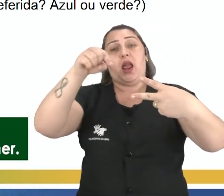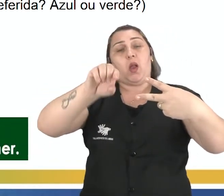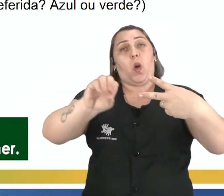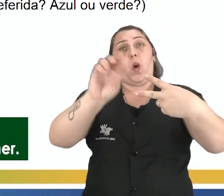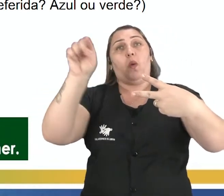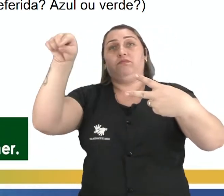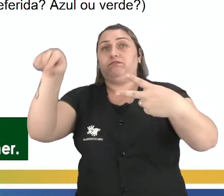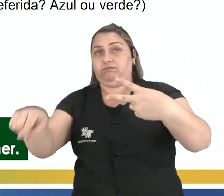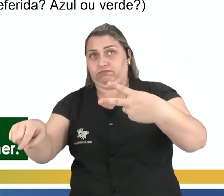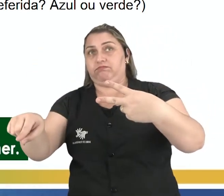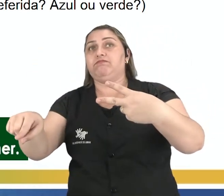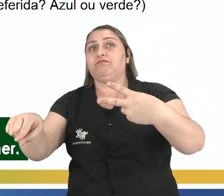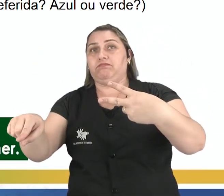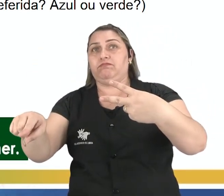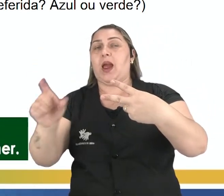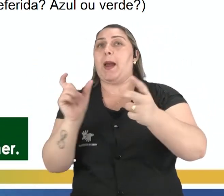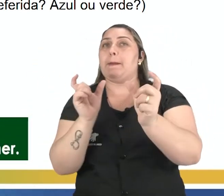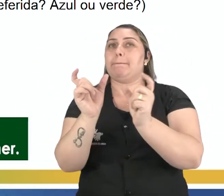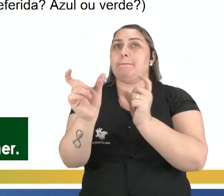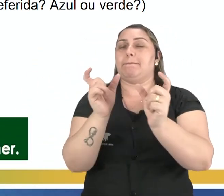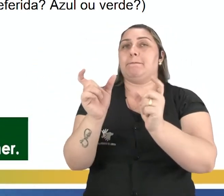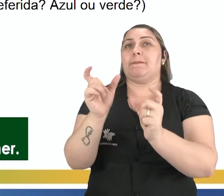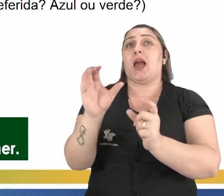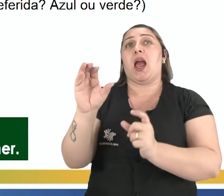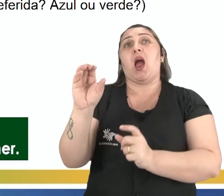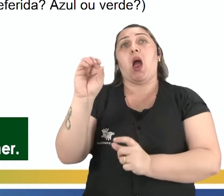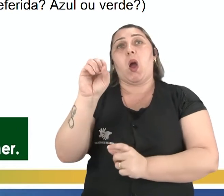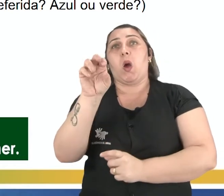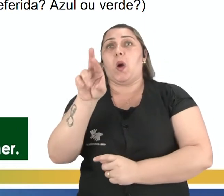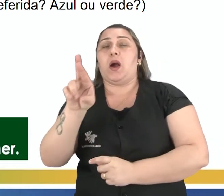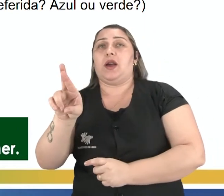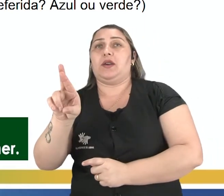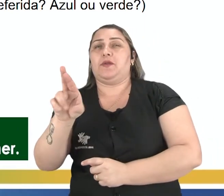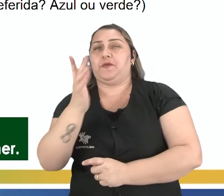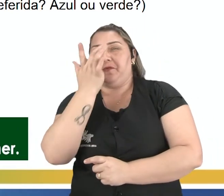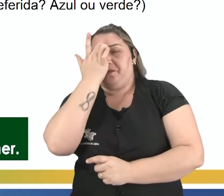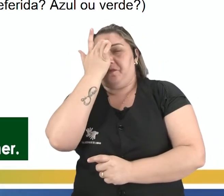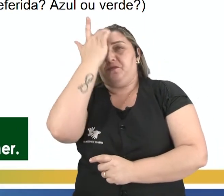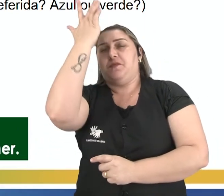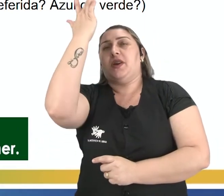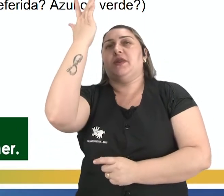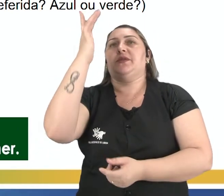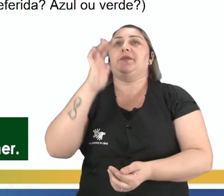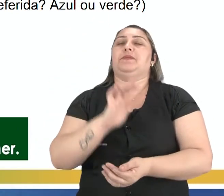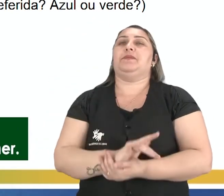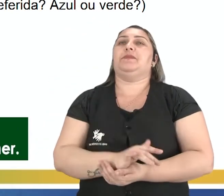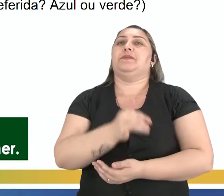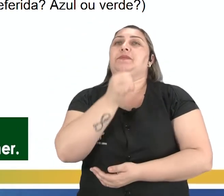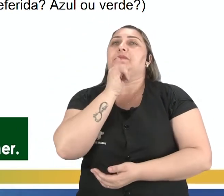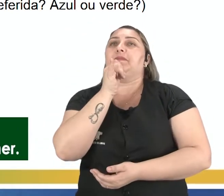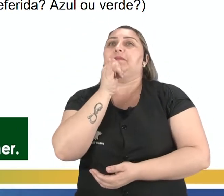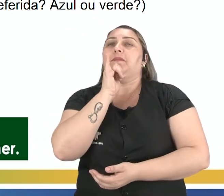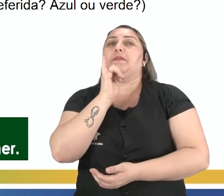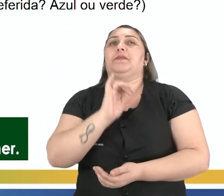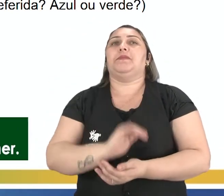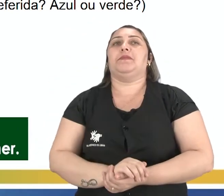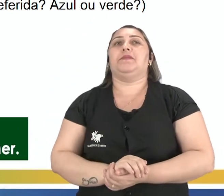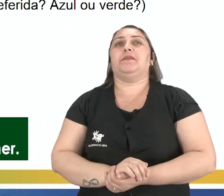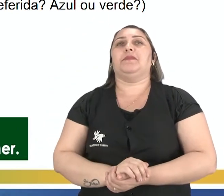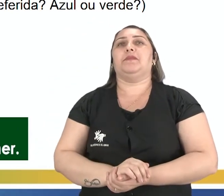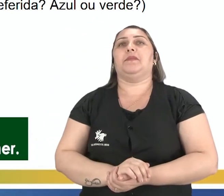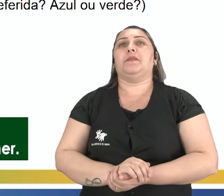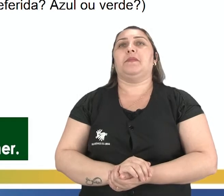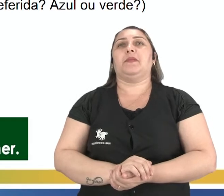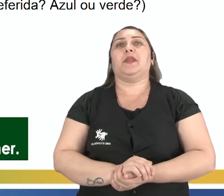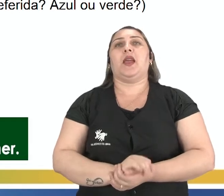aquilo. A palavra ou, em inglês, é or. Facílimo. Vamos ver os exemplos ali. Which is